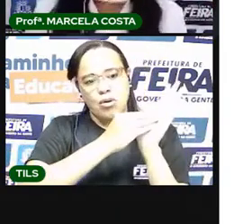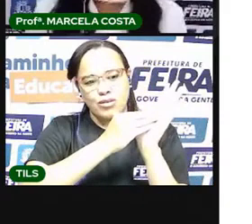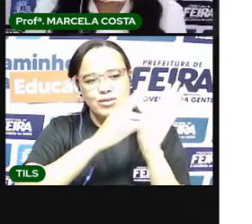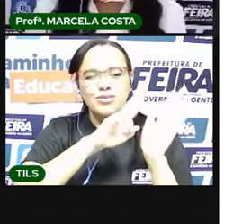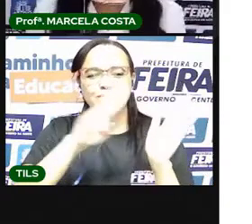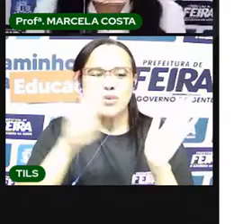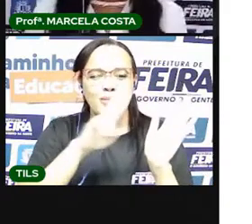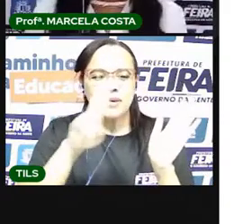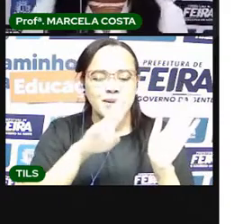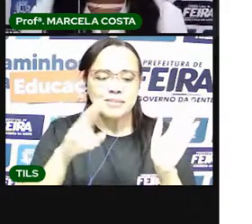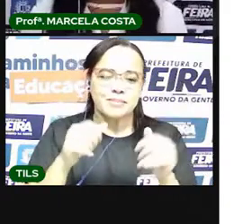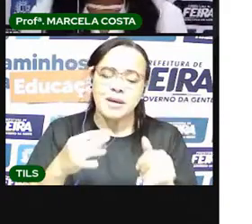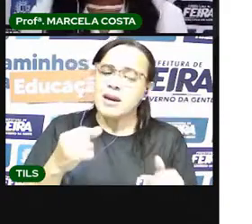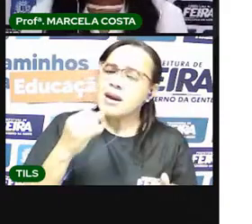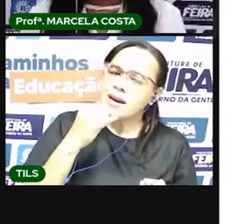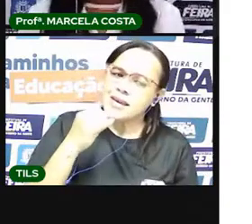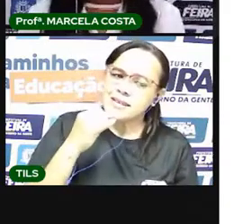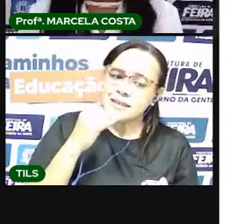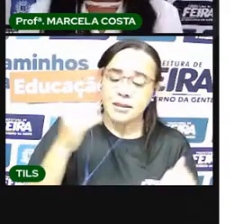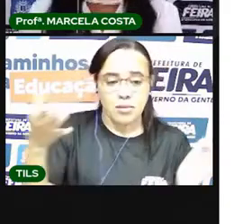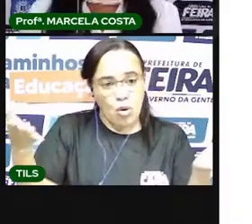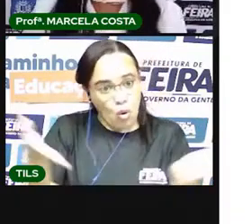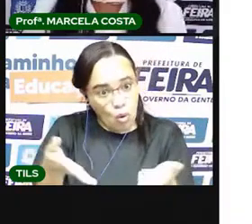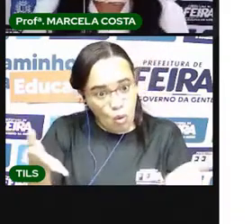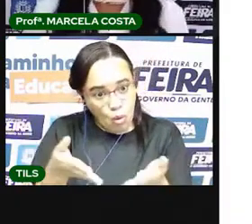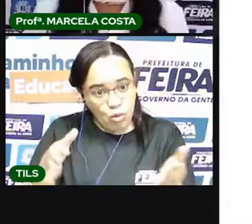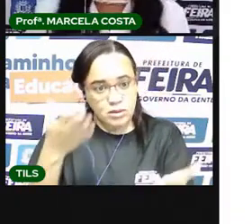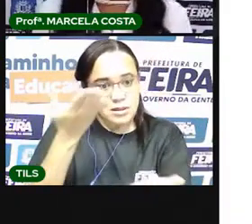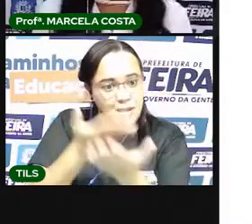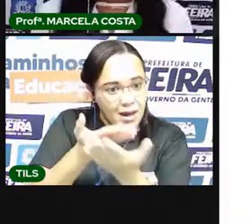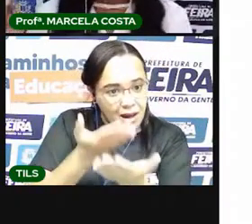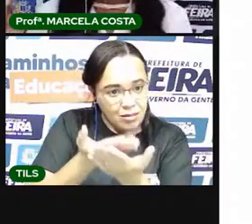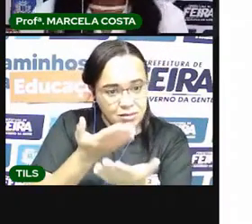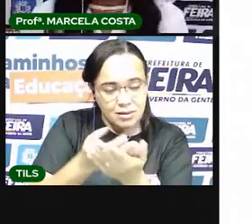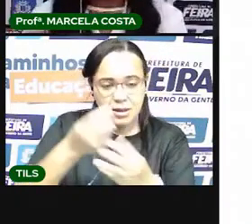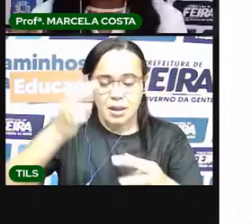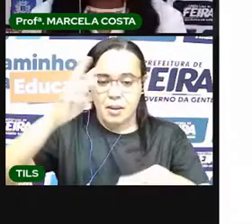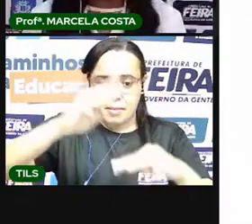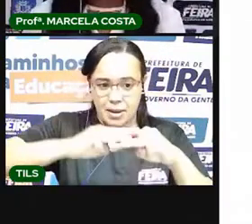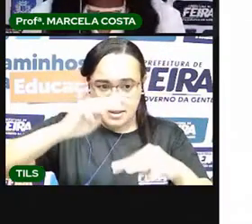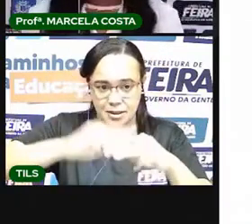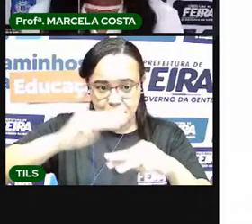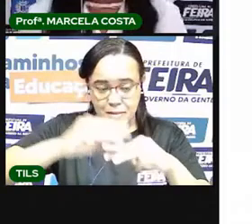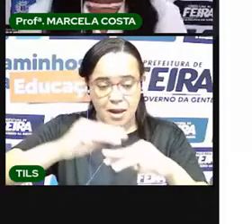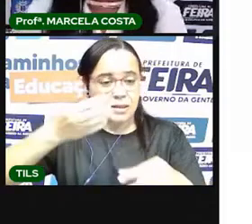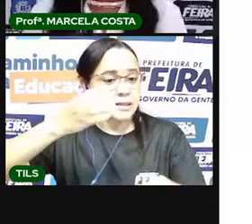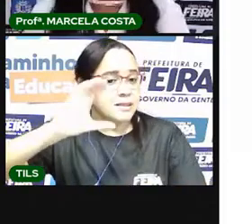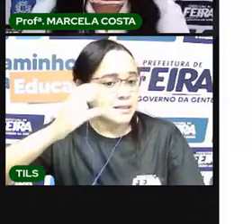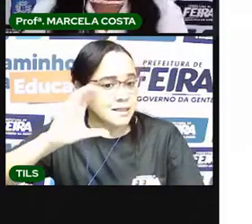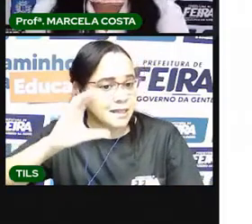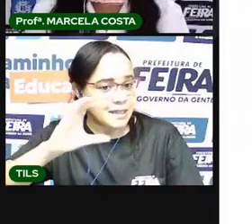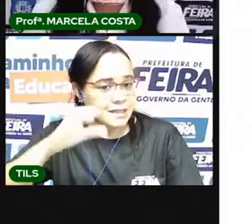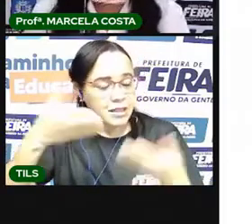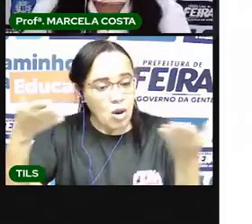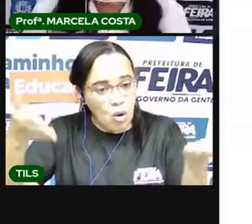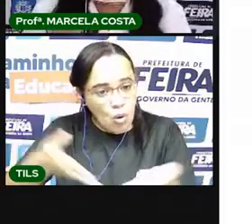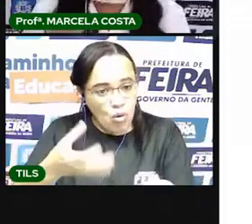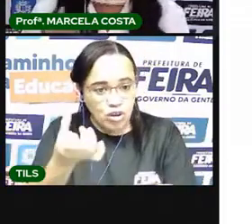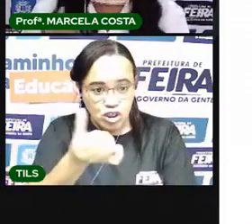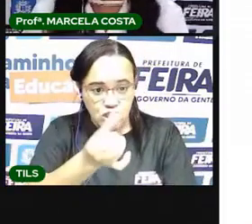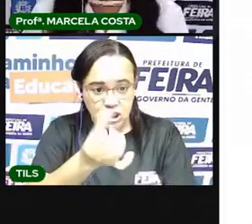exemplo, para a gente estar nessa aula de hoje, de Matemática e Ciências, no dia 16 de abril,